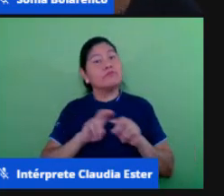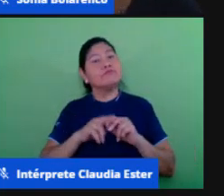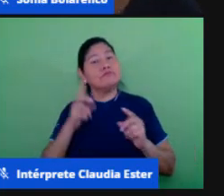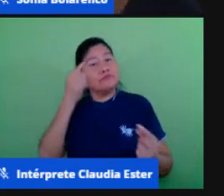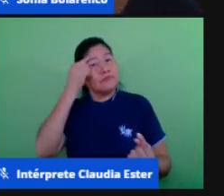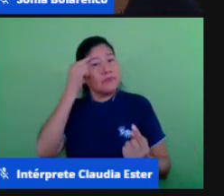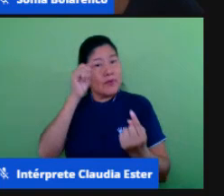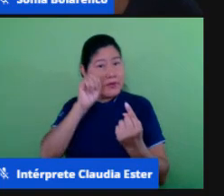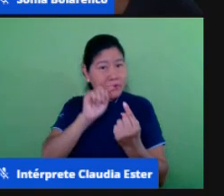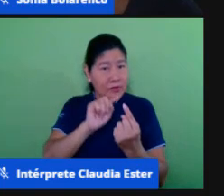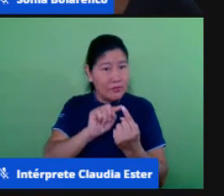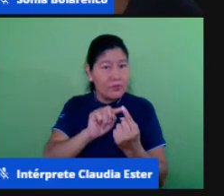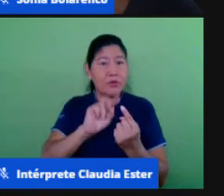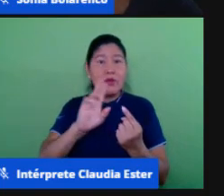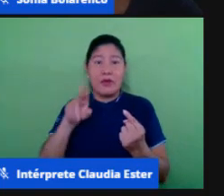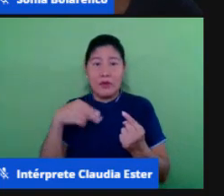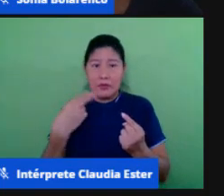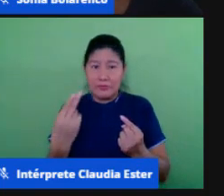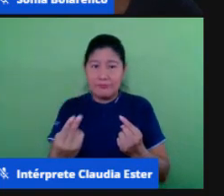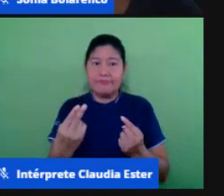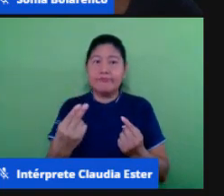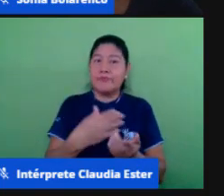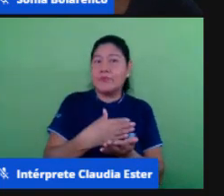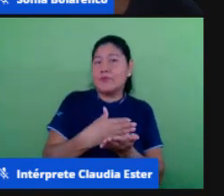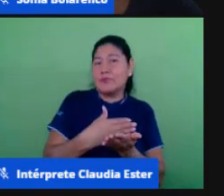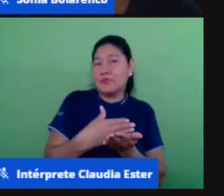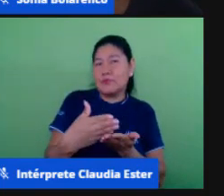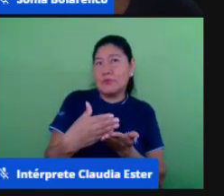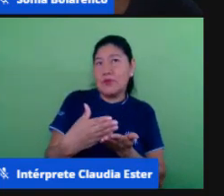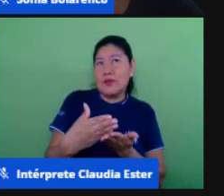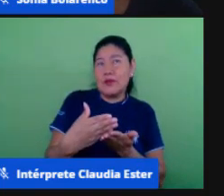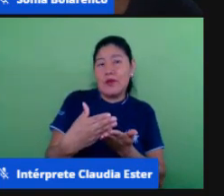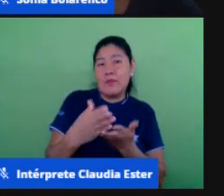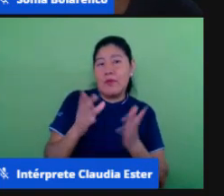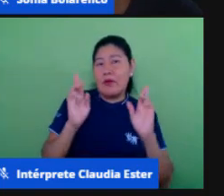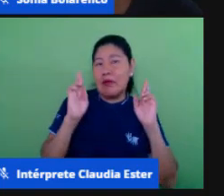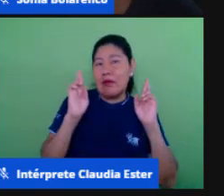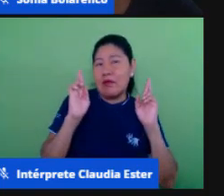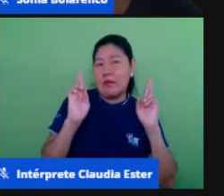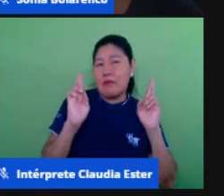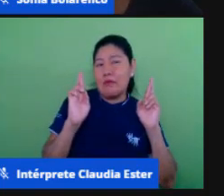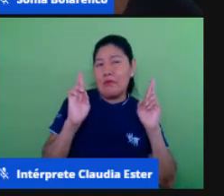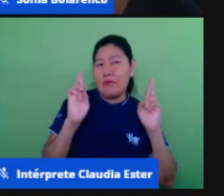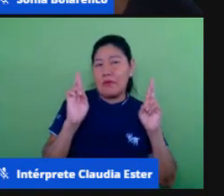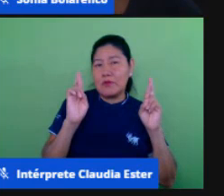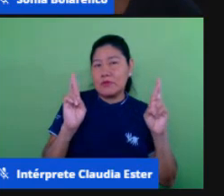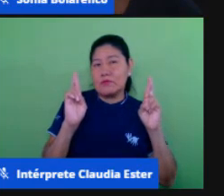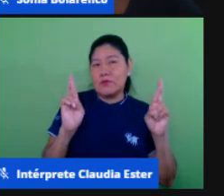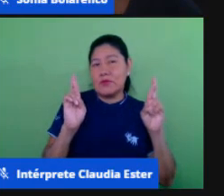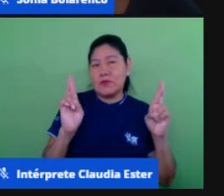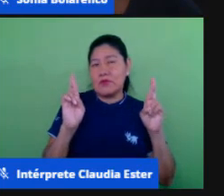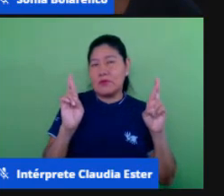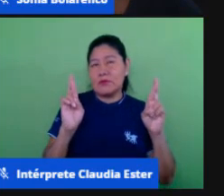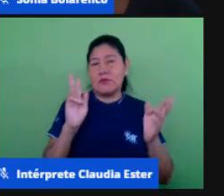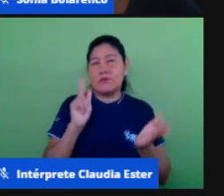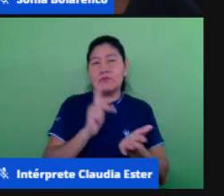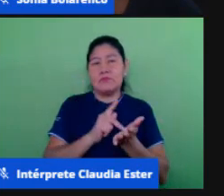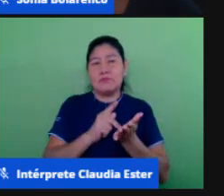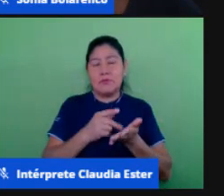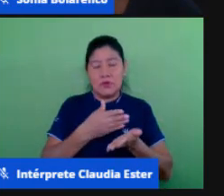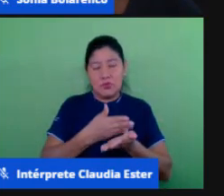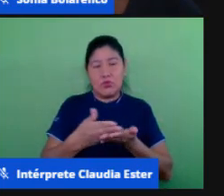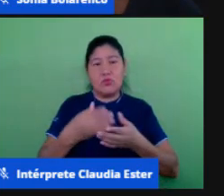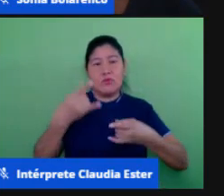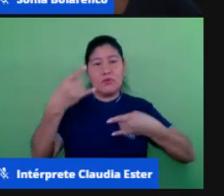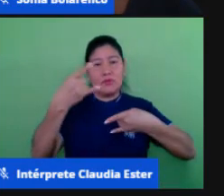nós partimos da desesperança para a esperança na nossa live é